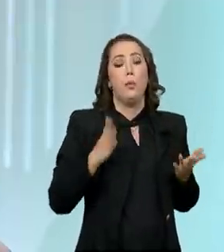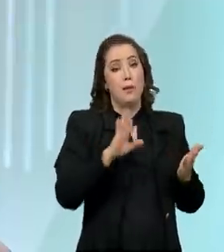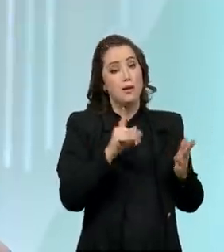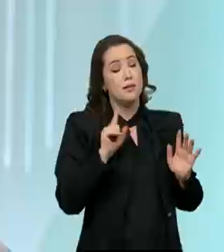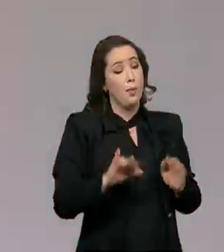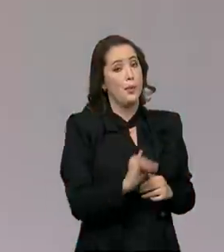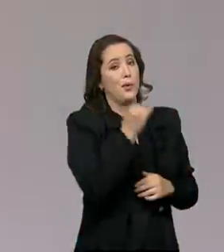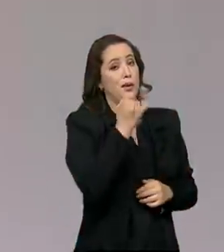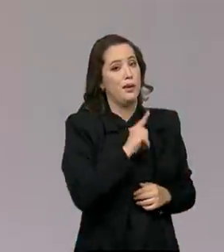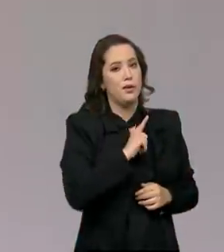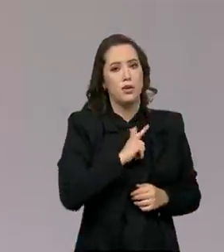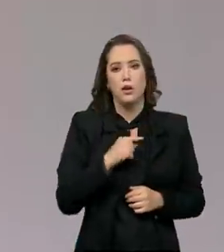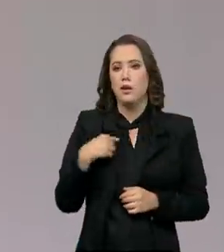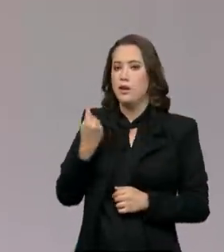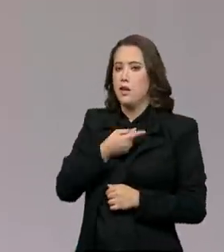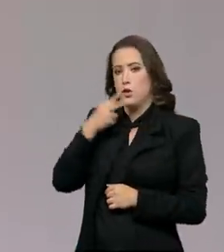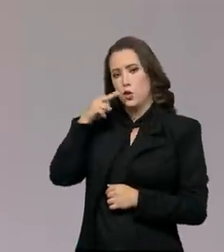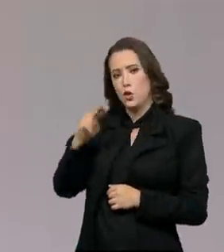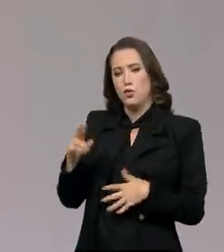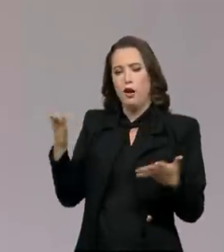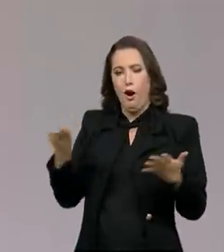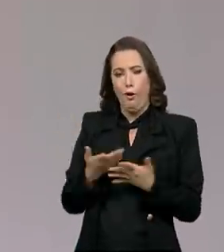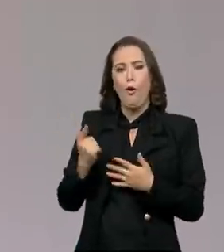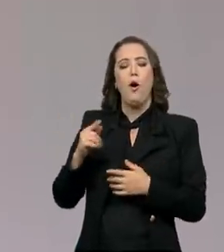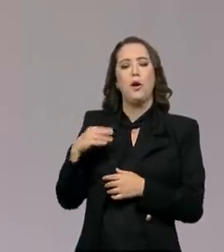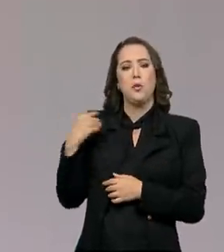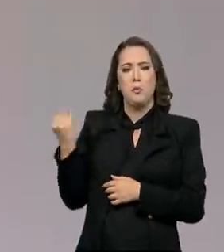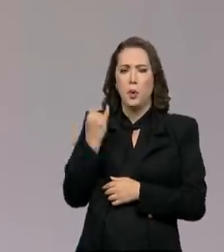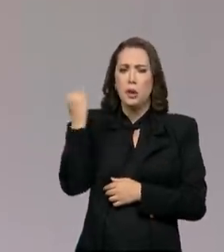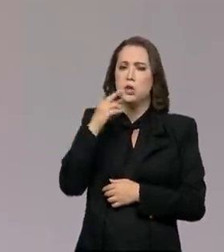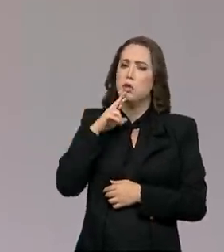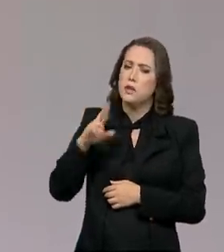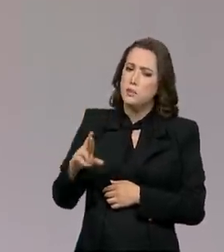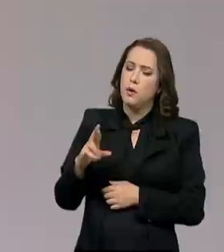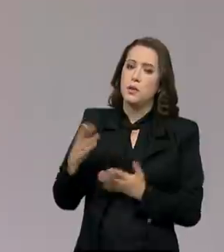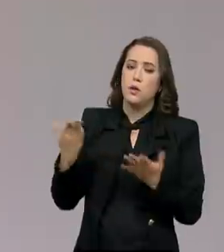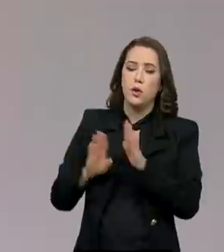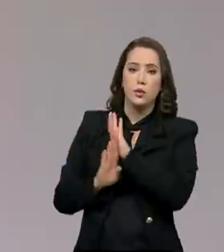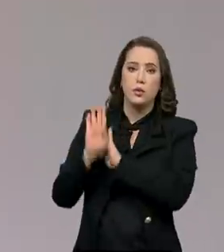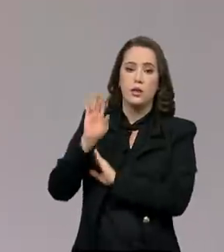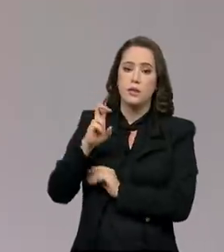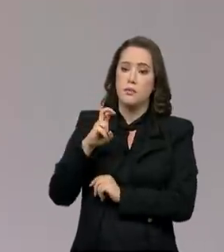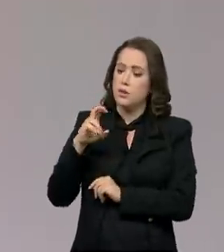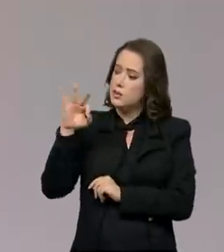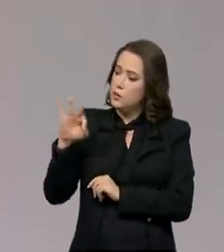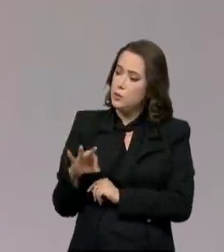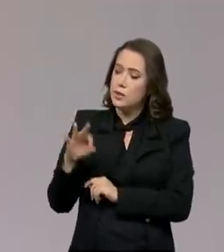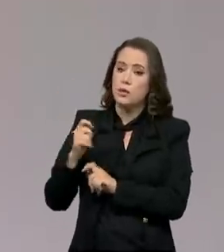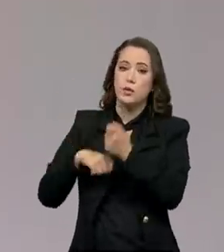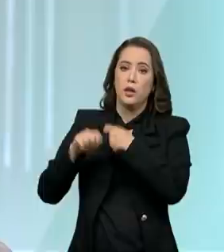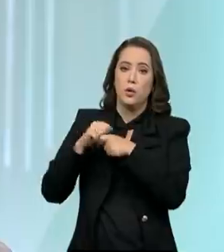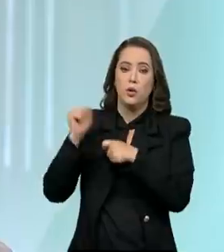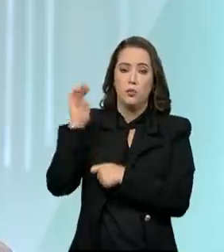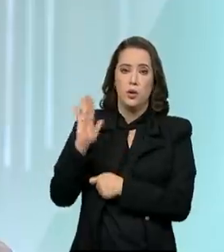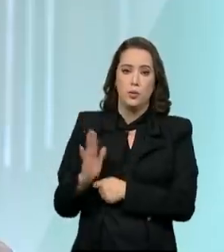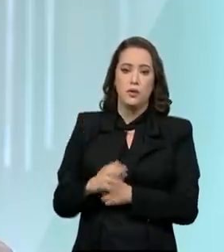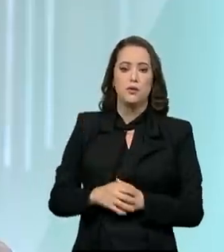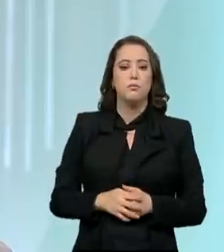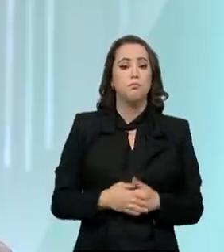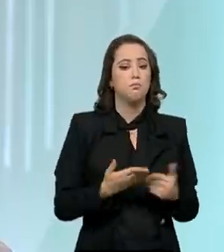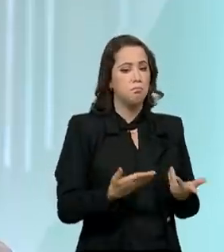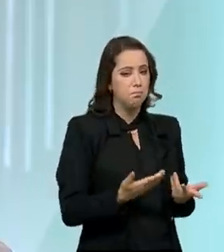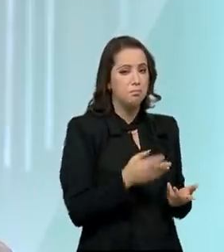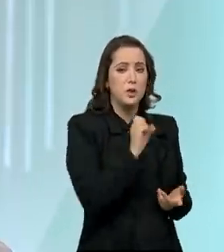Graças a Deus, o resultado que tivemos nesse ano com essa previsão de crescimento de 5% da economia brasileira também, né, presidente? O resultado daí.